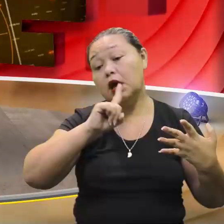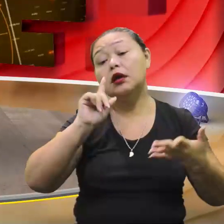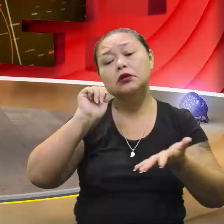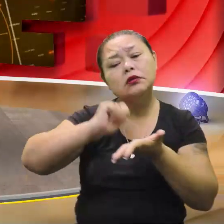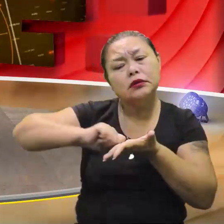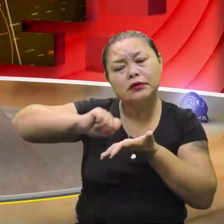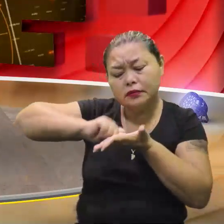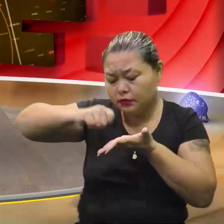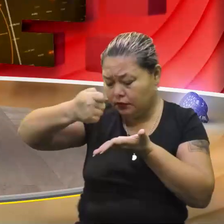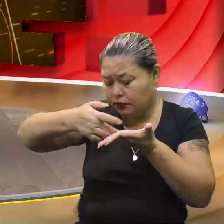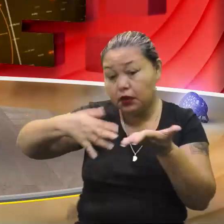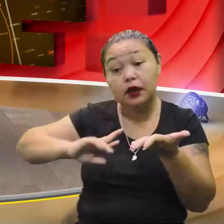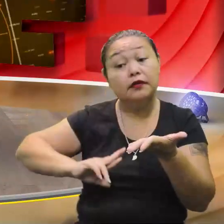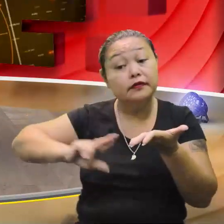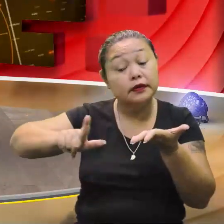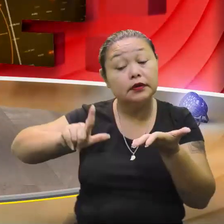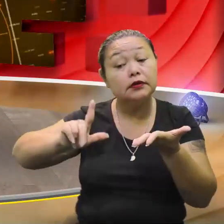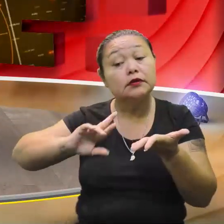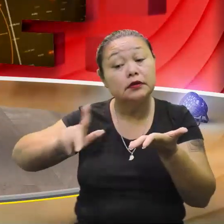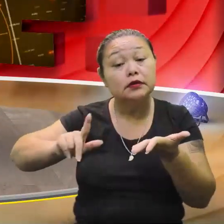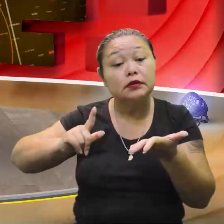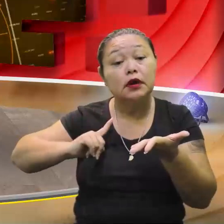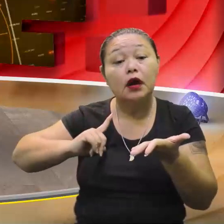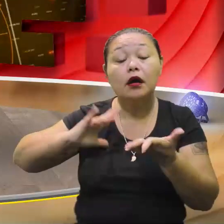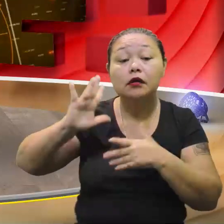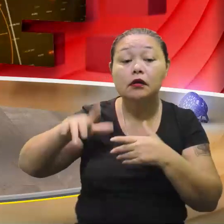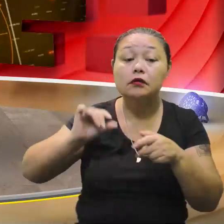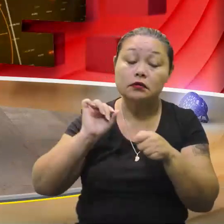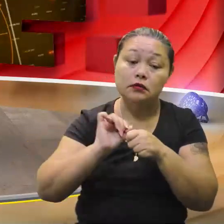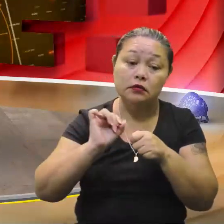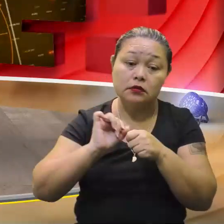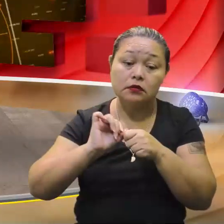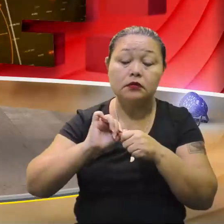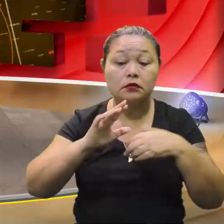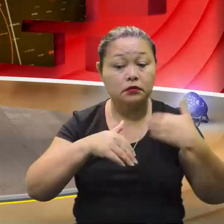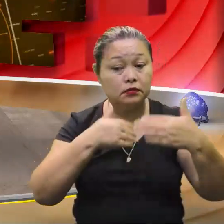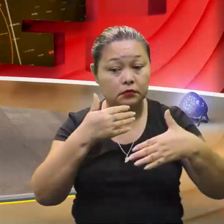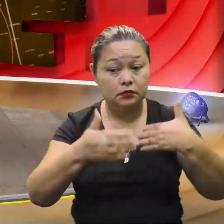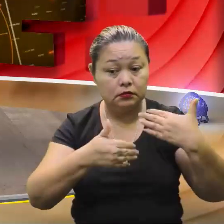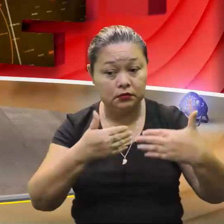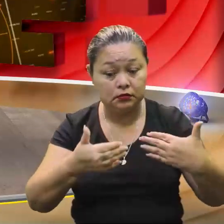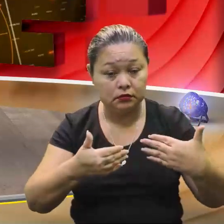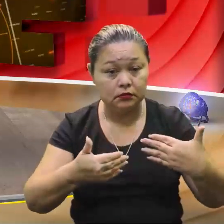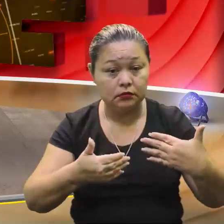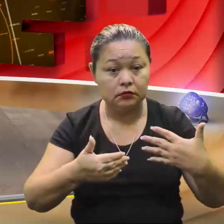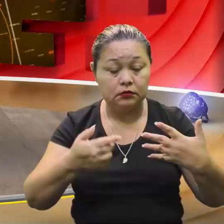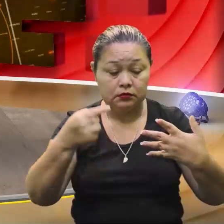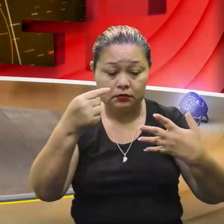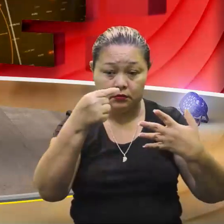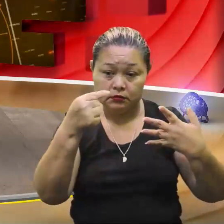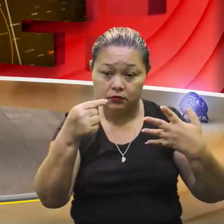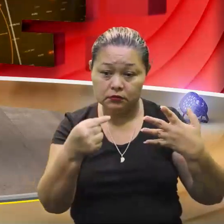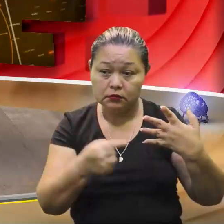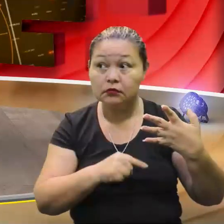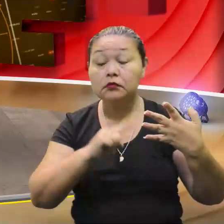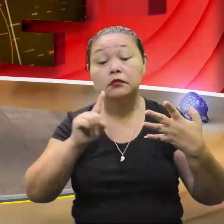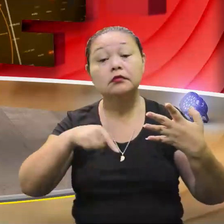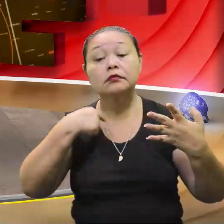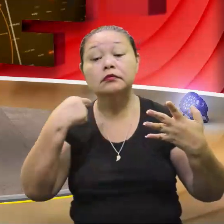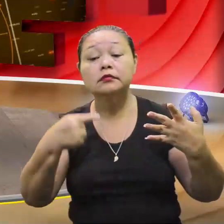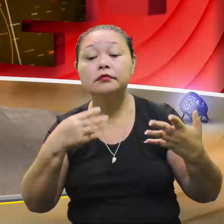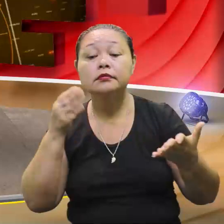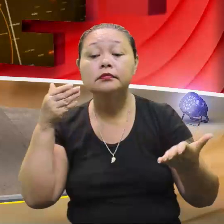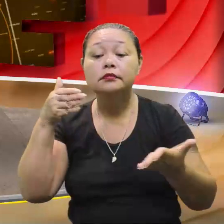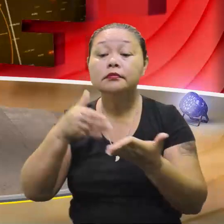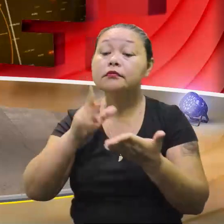trabalhoso. Tem diferença, tem diferença. A gente vai fazer um processo, vai passar pelos 4 passos e chega